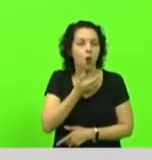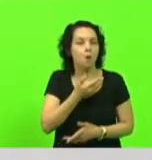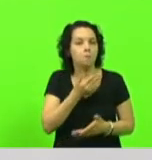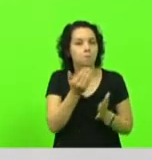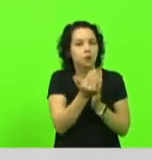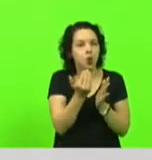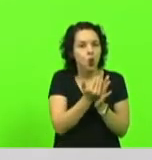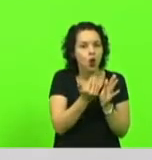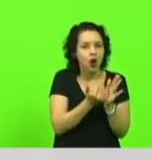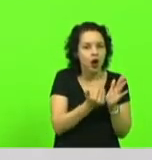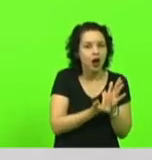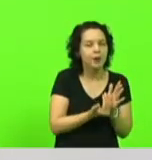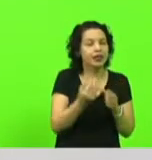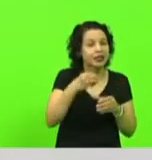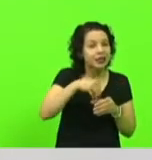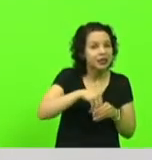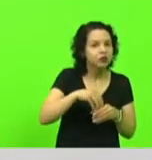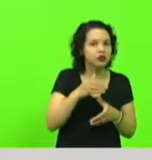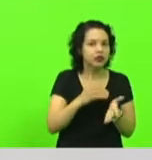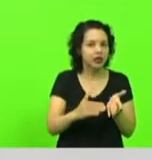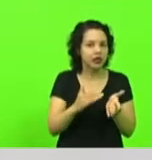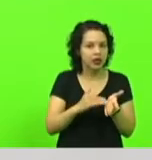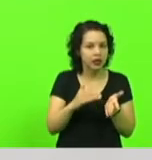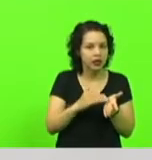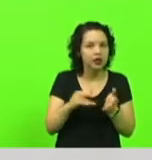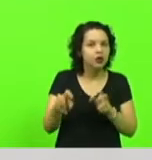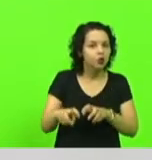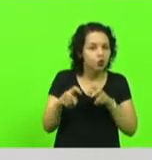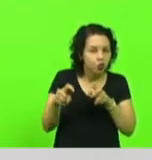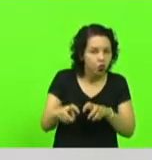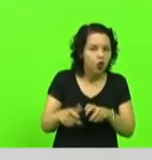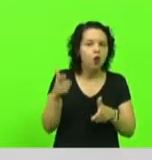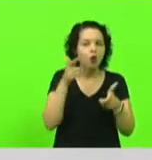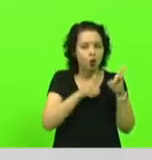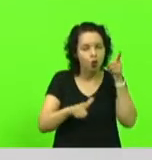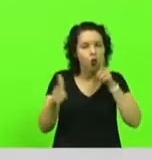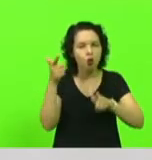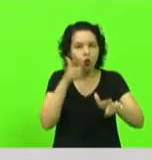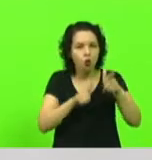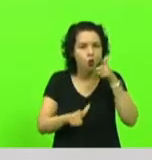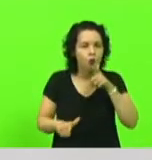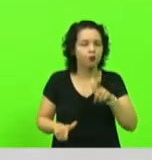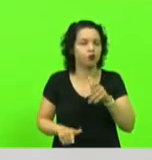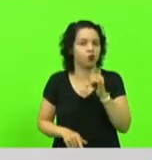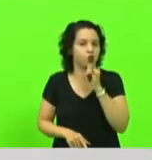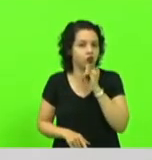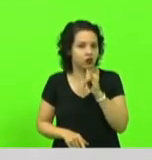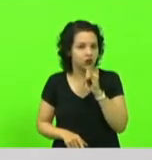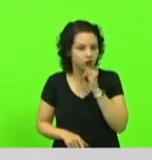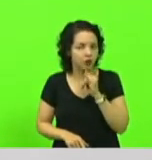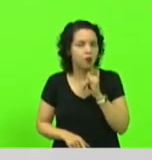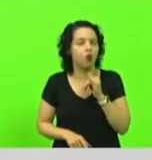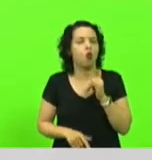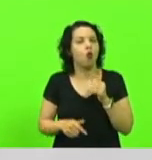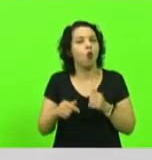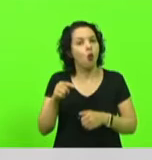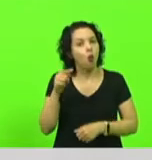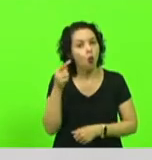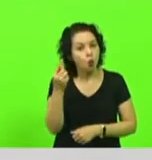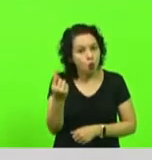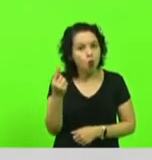têm se tornado realidade nos últimos anos. Um deles, com o apoio fundamental